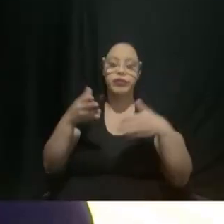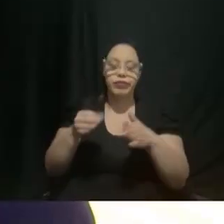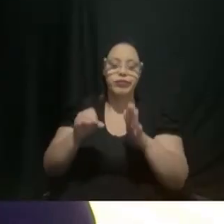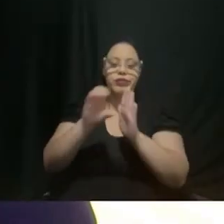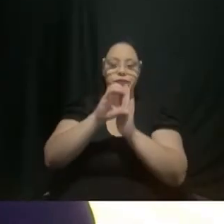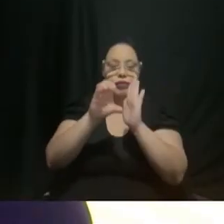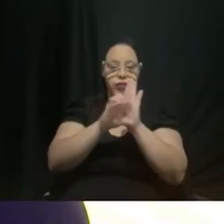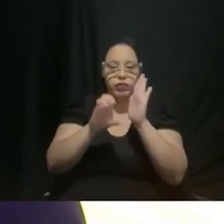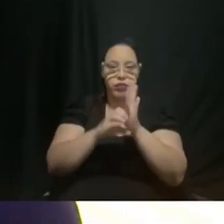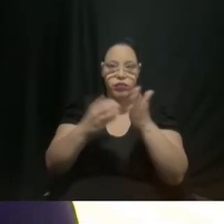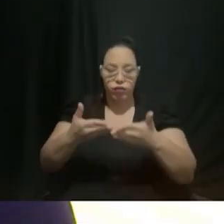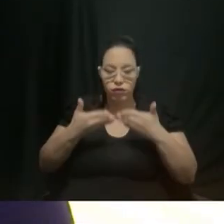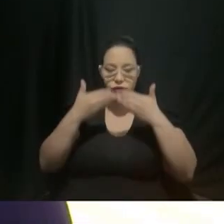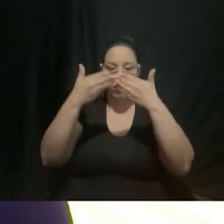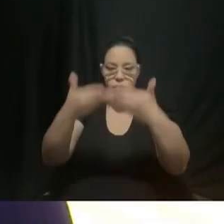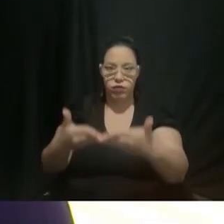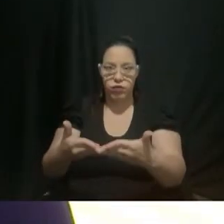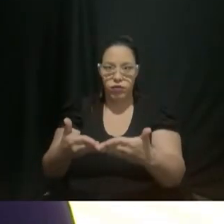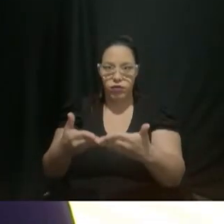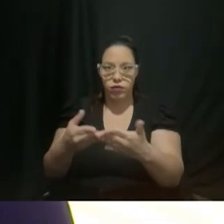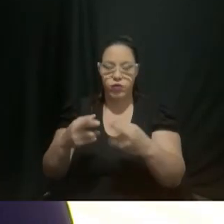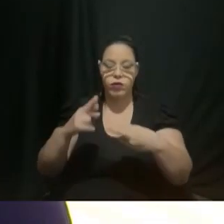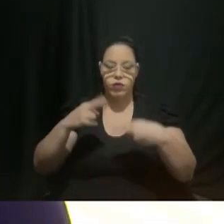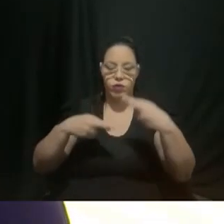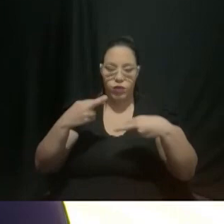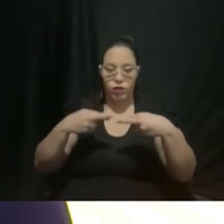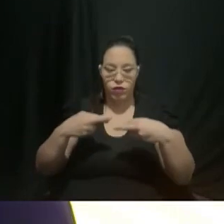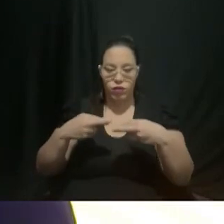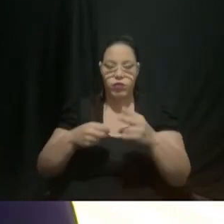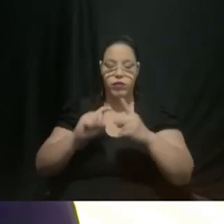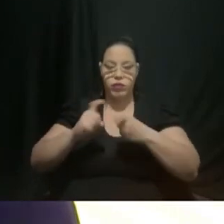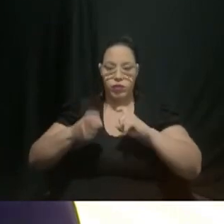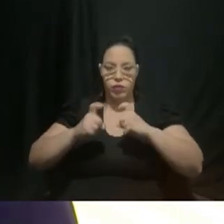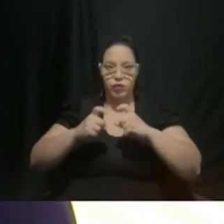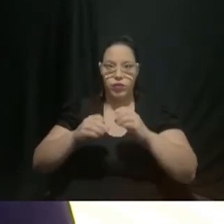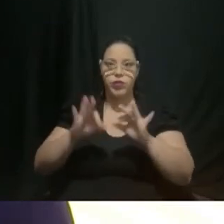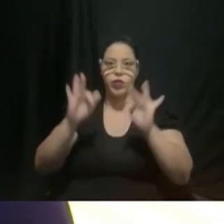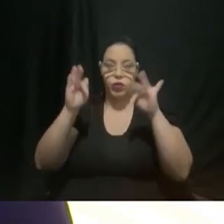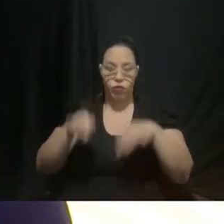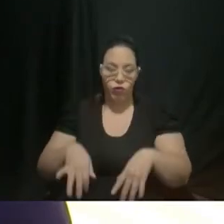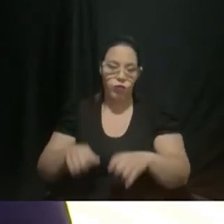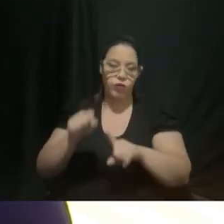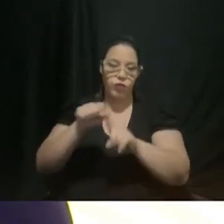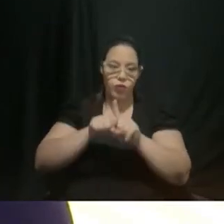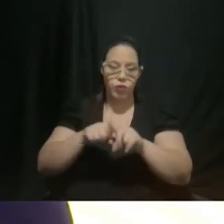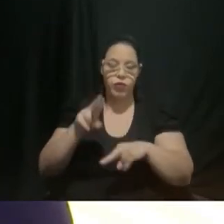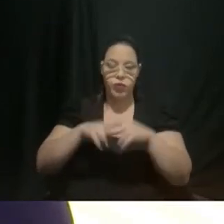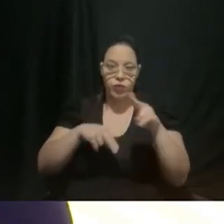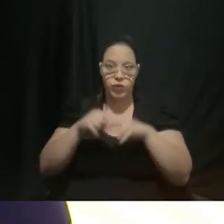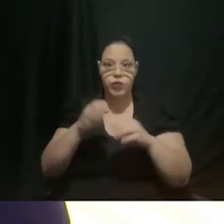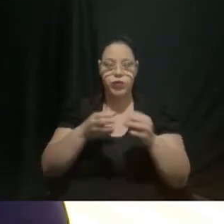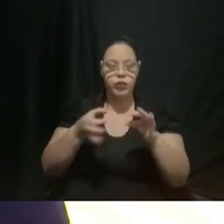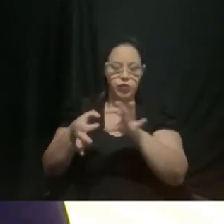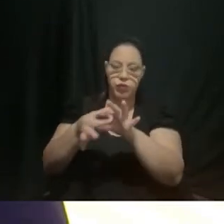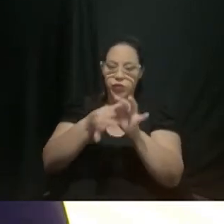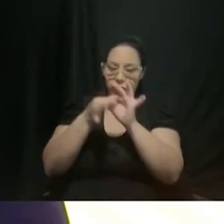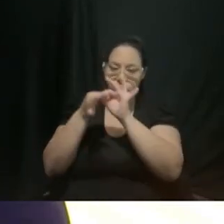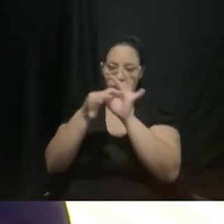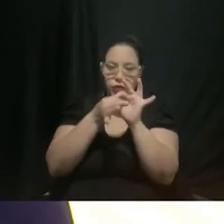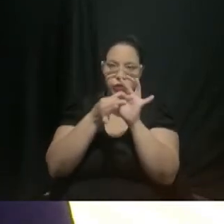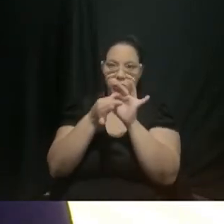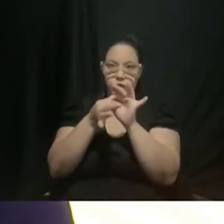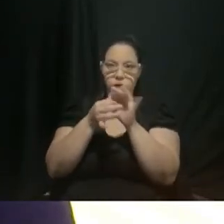tivemos uma reunião inaugural agora no finalzinho do mês de julho com a participação de todos que foram indicados pelas suas